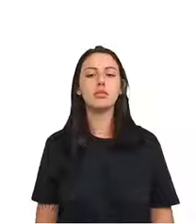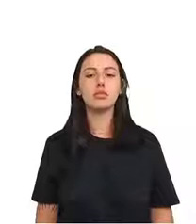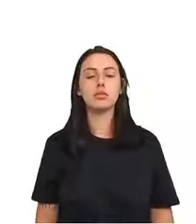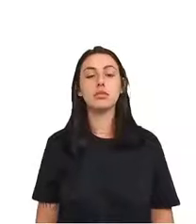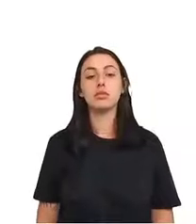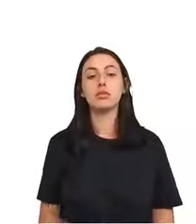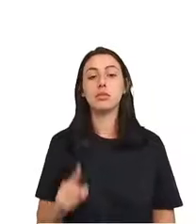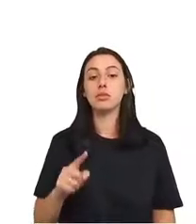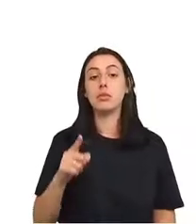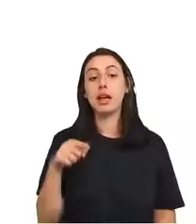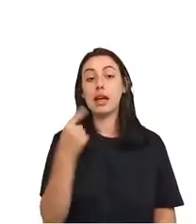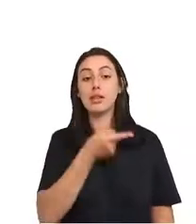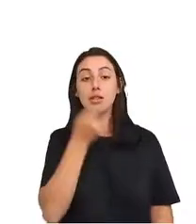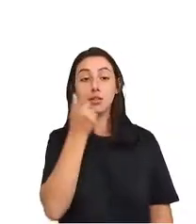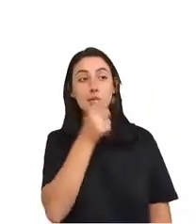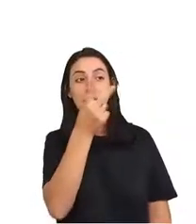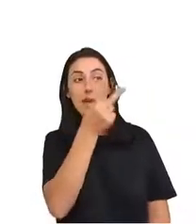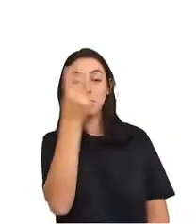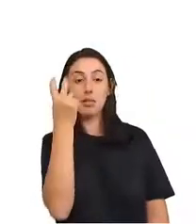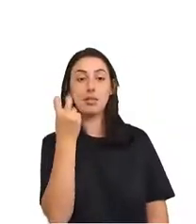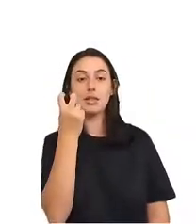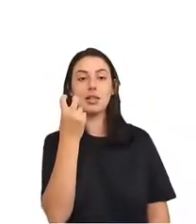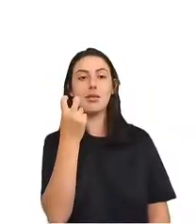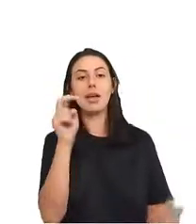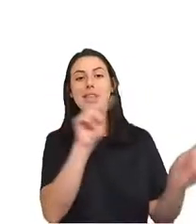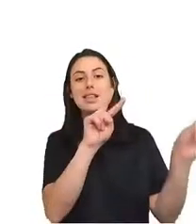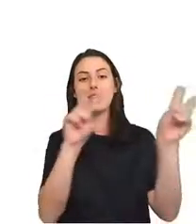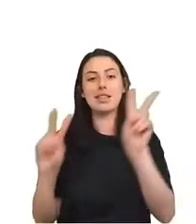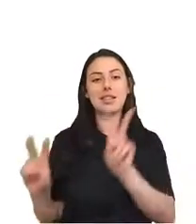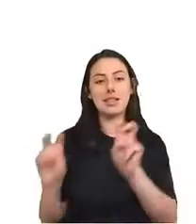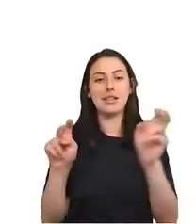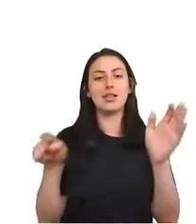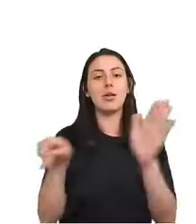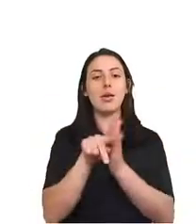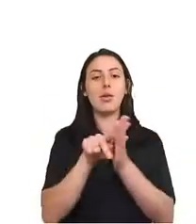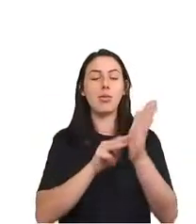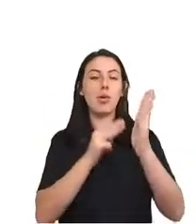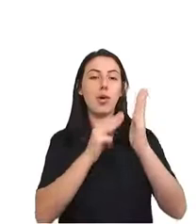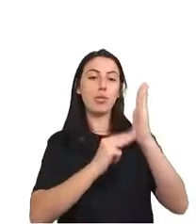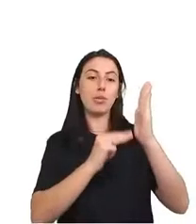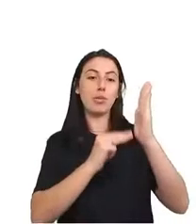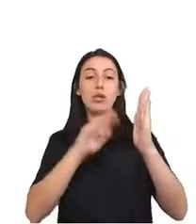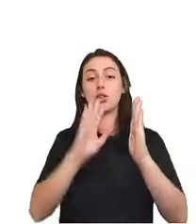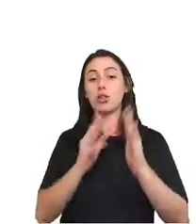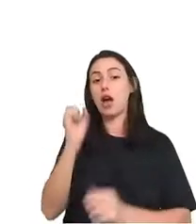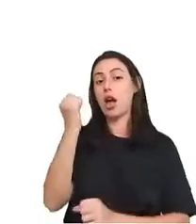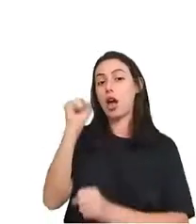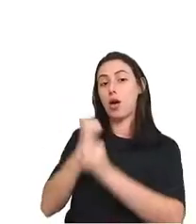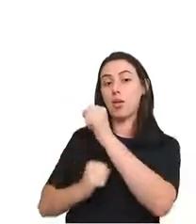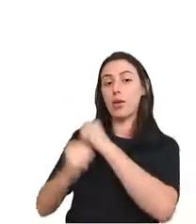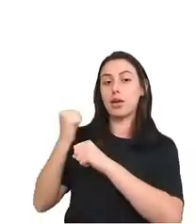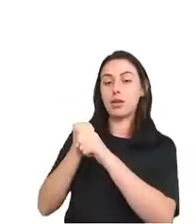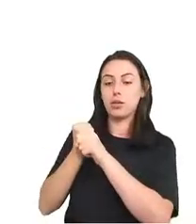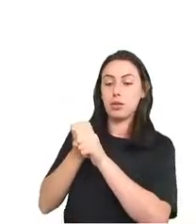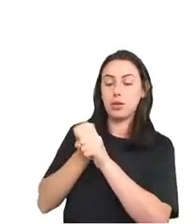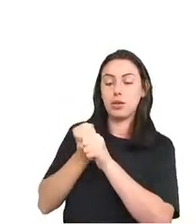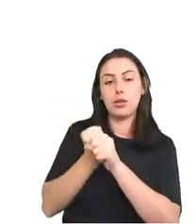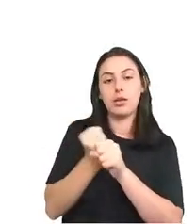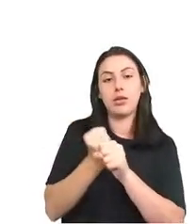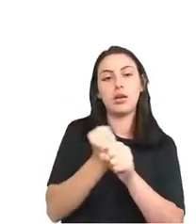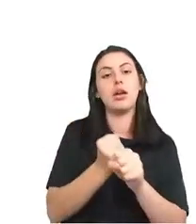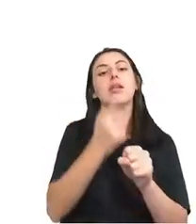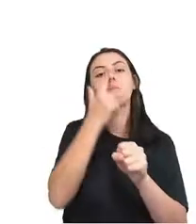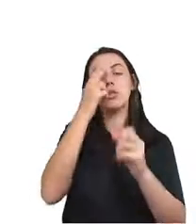as citações de machine learning nas publicações e nos últimos oito anos. Ou seja, isso sobe cada vez mais